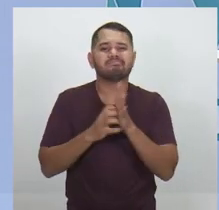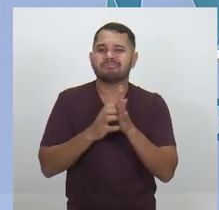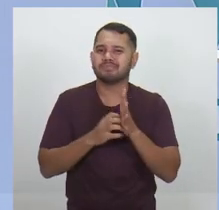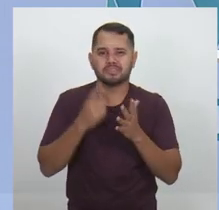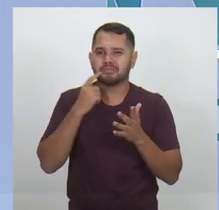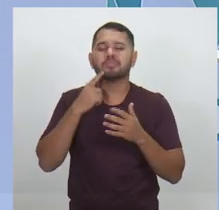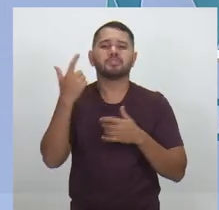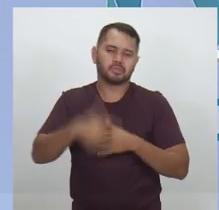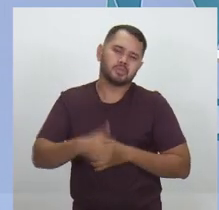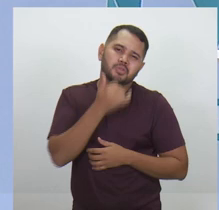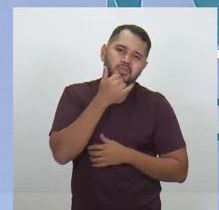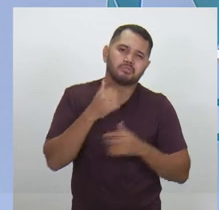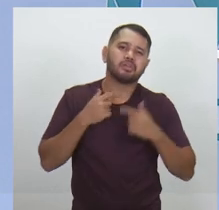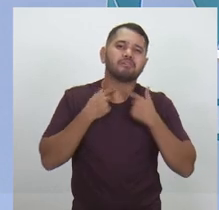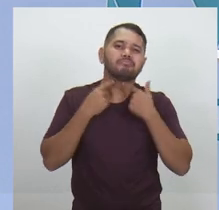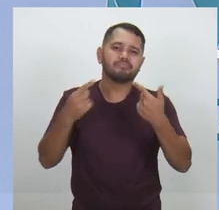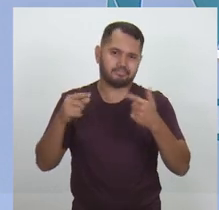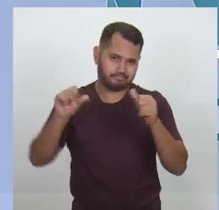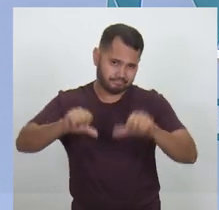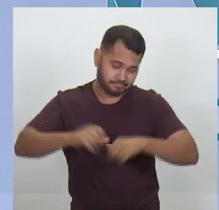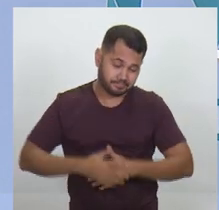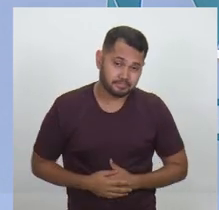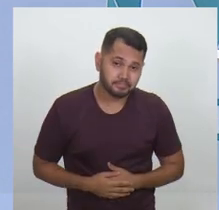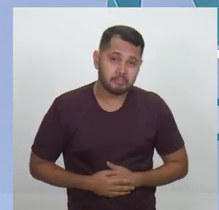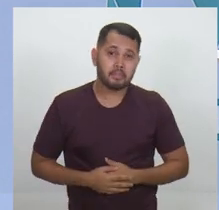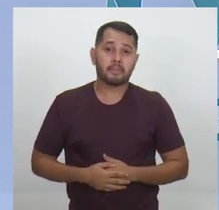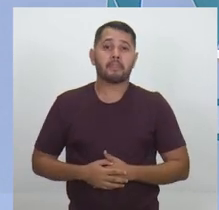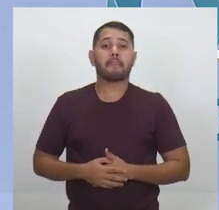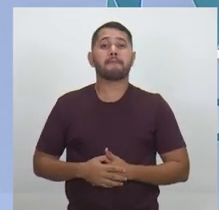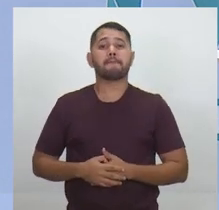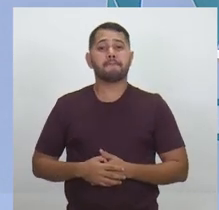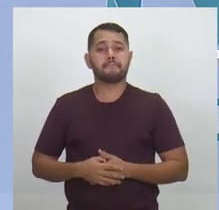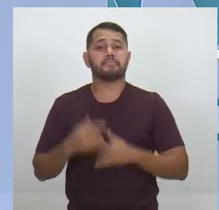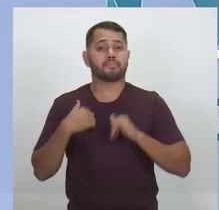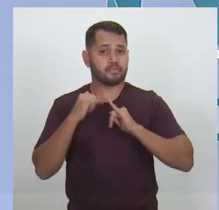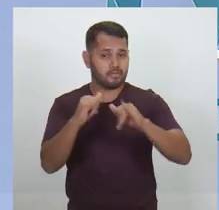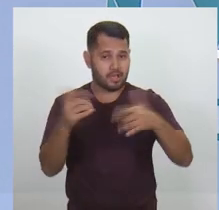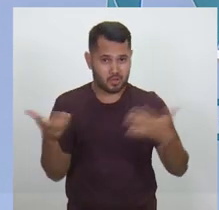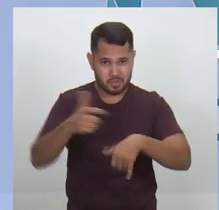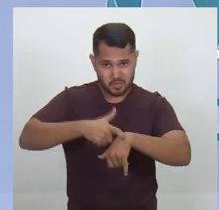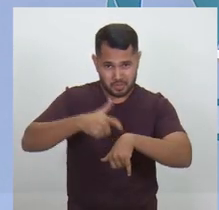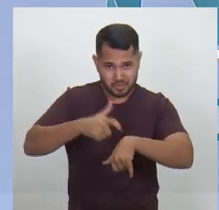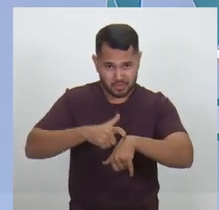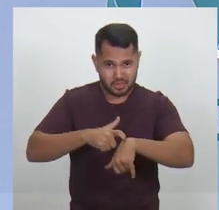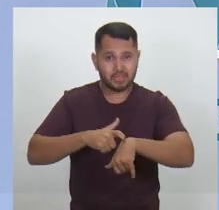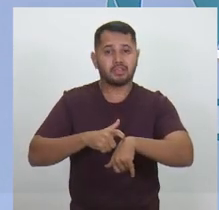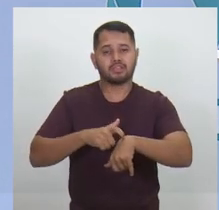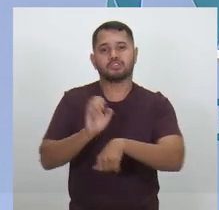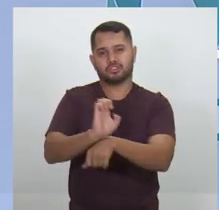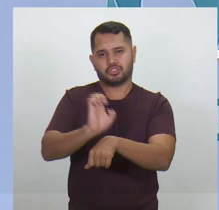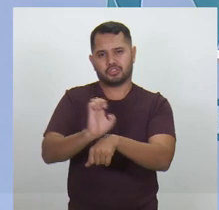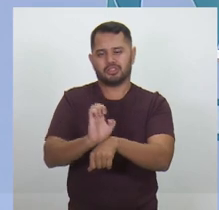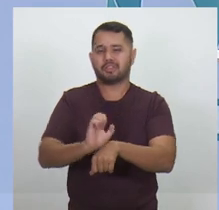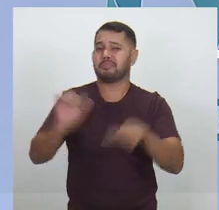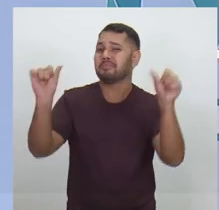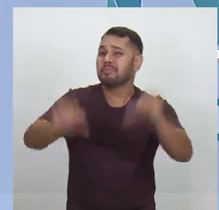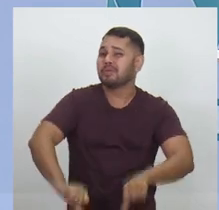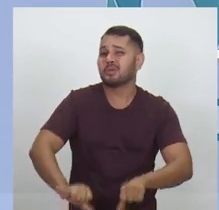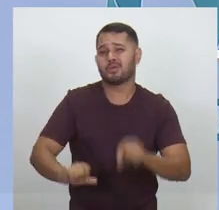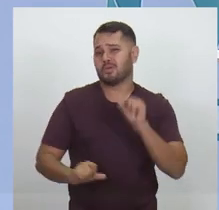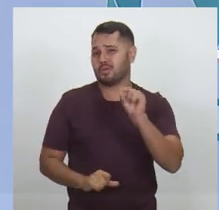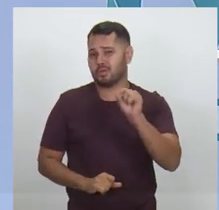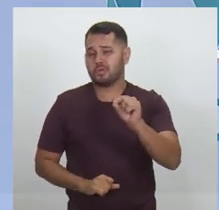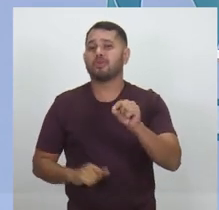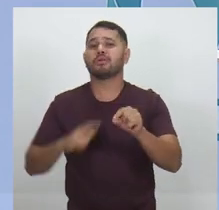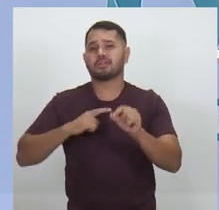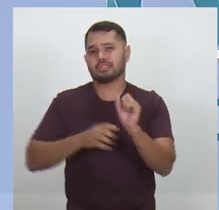na laringe. Eu quero dizer a você que é o pior momento que o Estado do Amazonas vive. Pelo momento, na